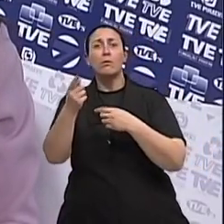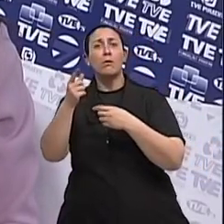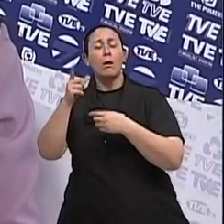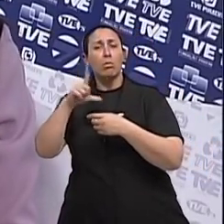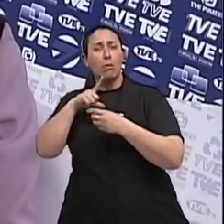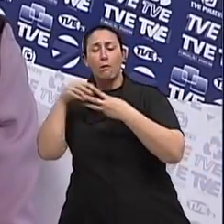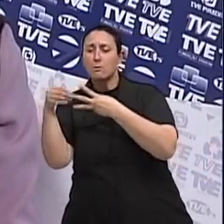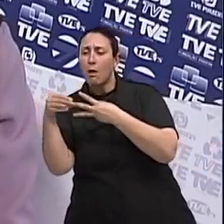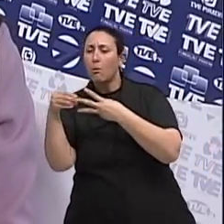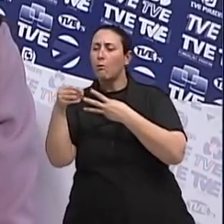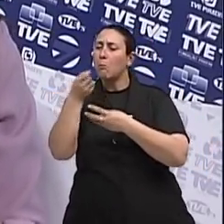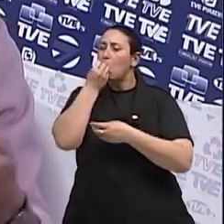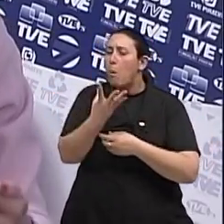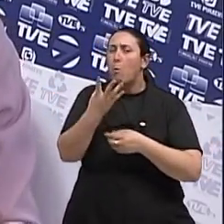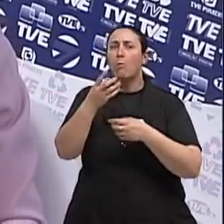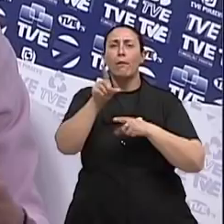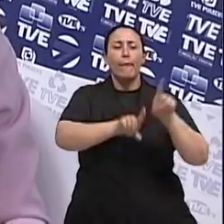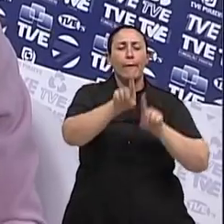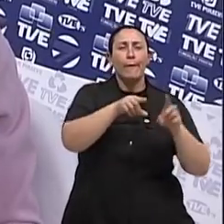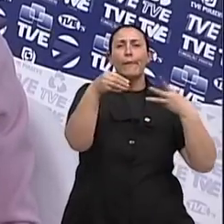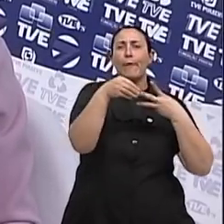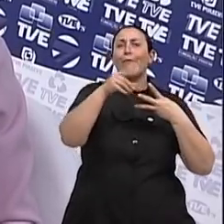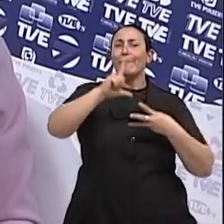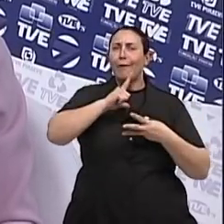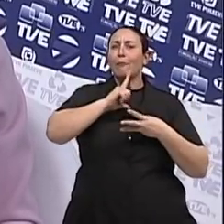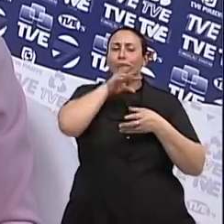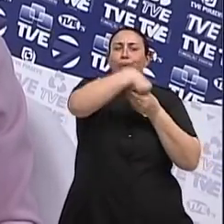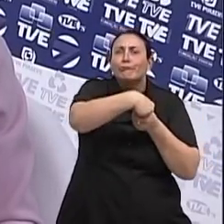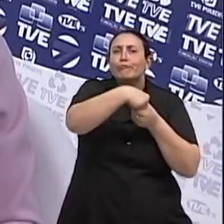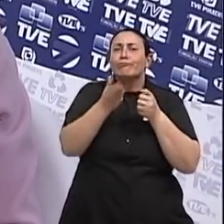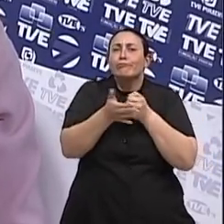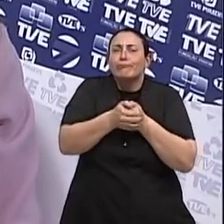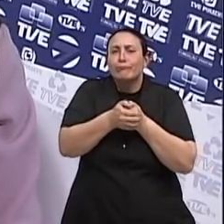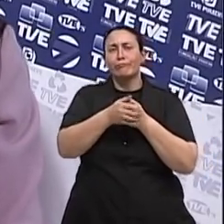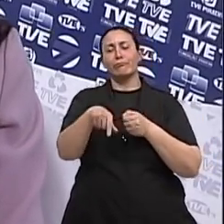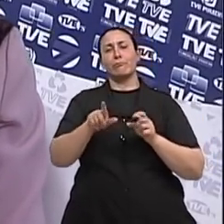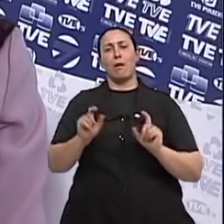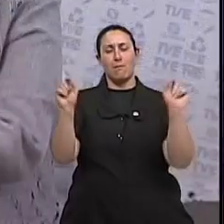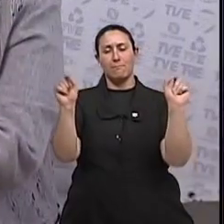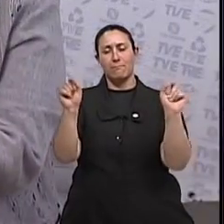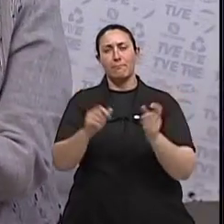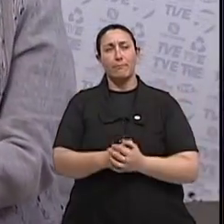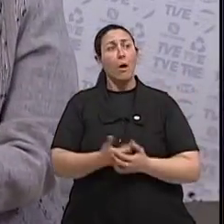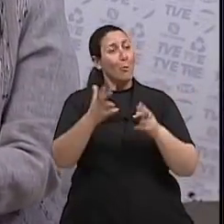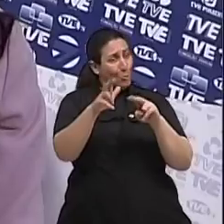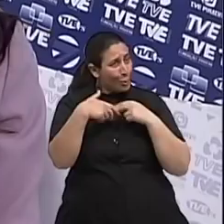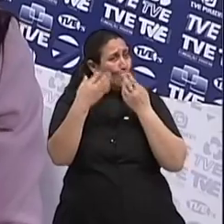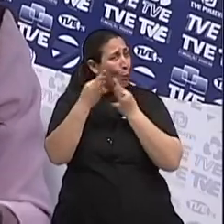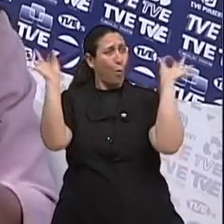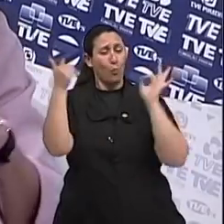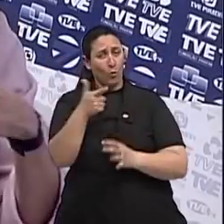difícil a gente conseguir, às vezes, deter uma célula dessas. Ah, ok. Por isso não há cura até hoje.